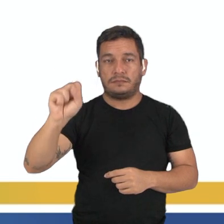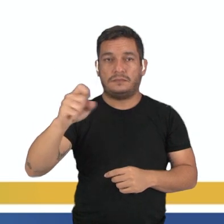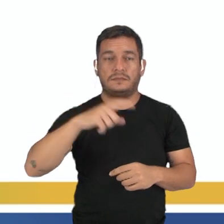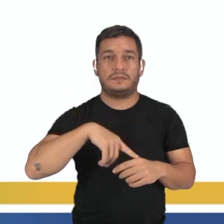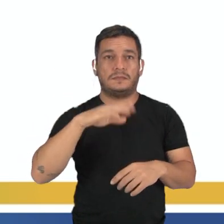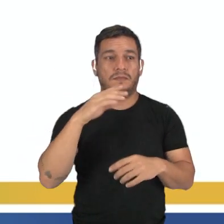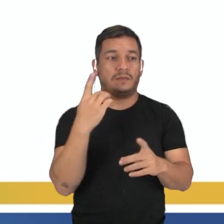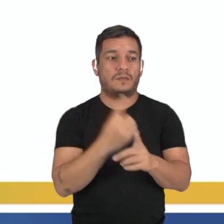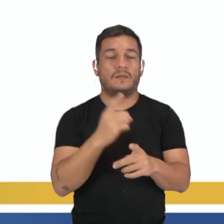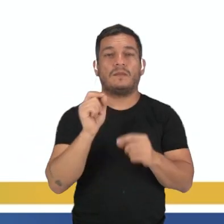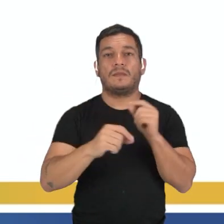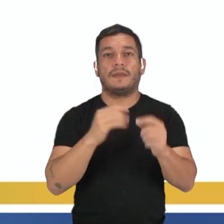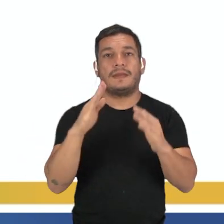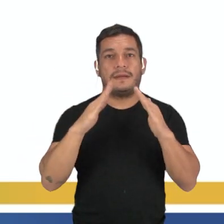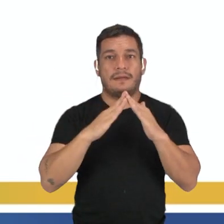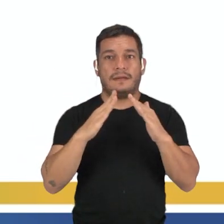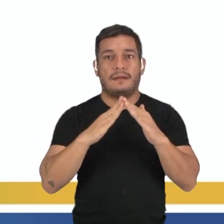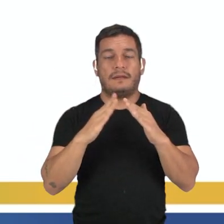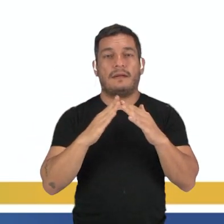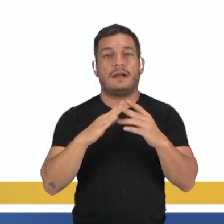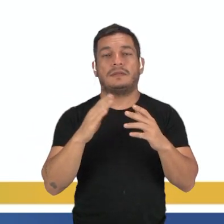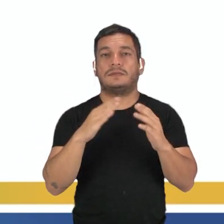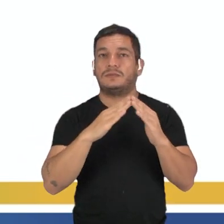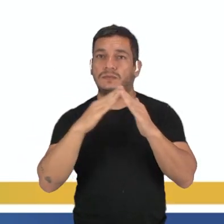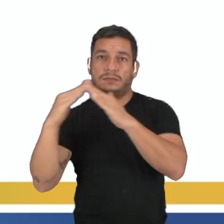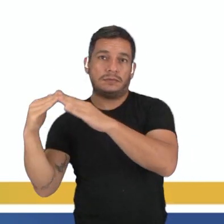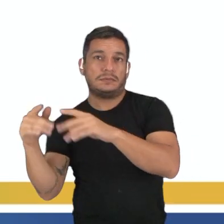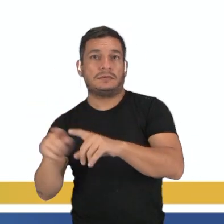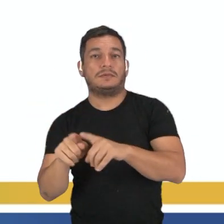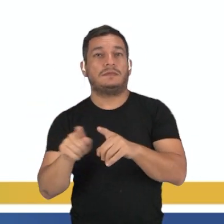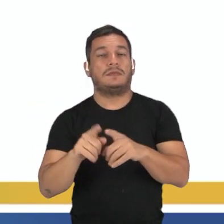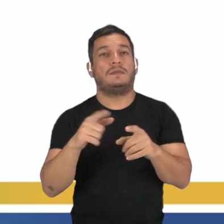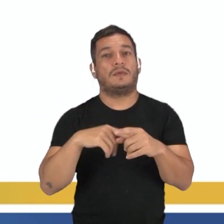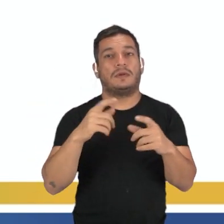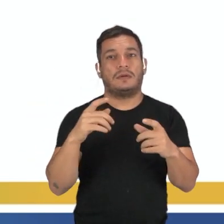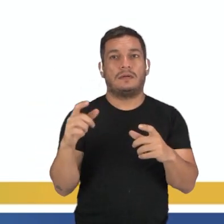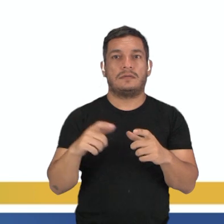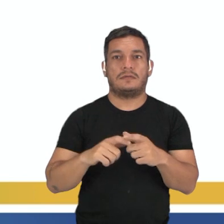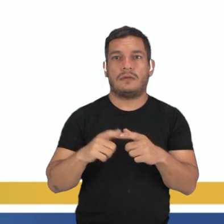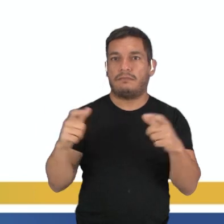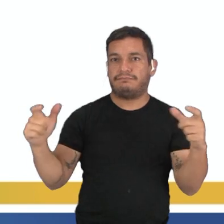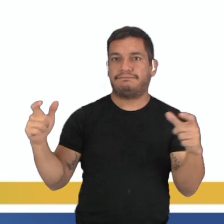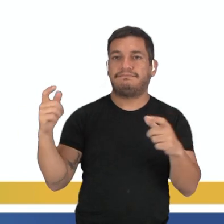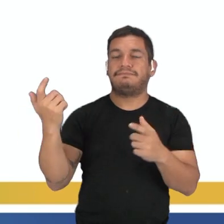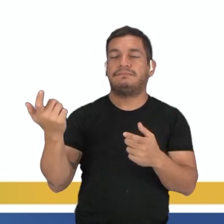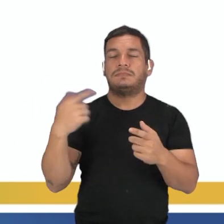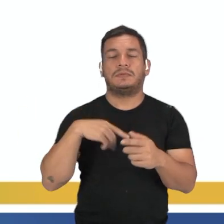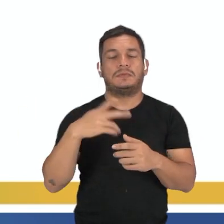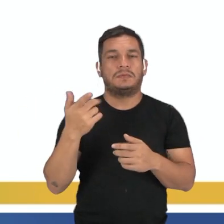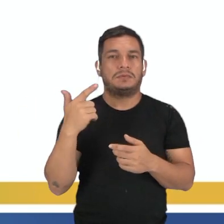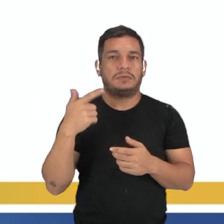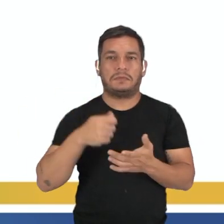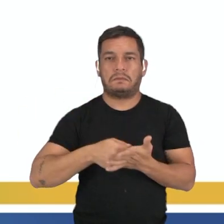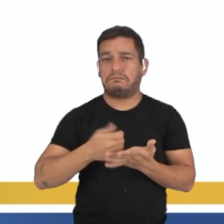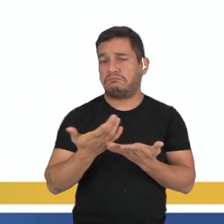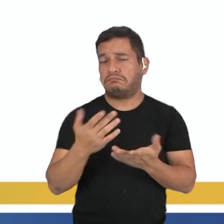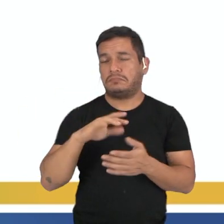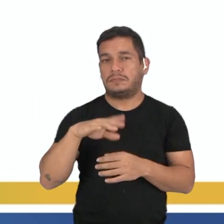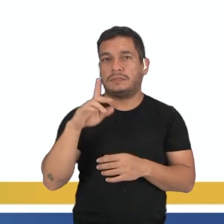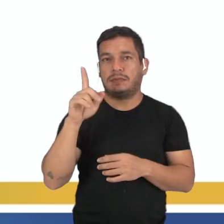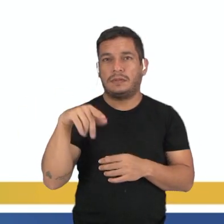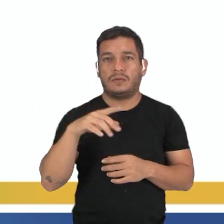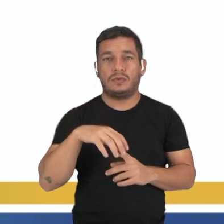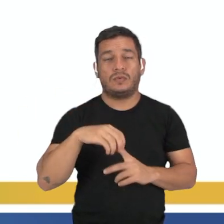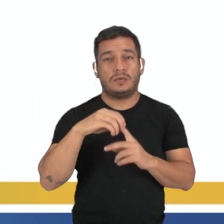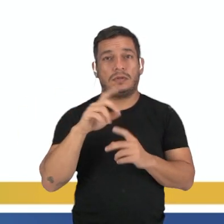comum até na nossa própria casa, na casa de algum vizinho, porque elas crescem sem muitas dificuldades e não têm muitas exigências. Uma das